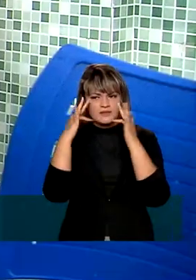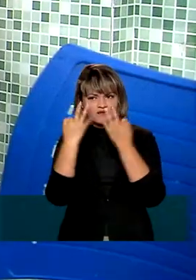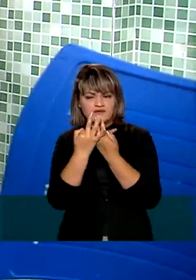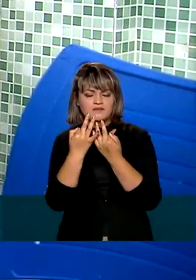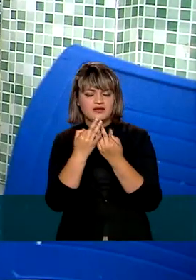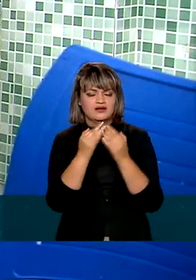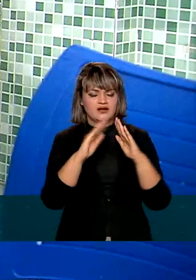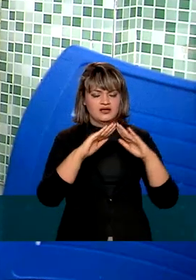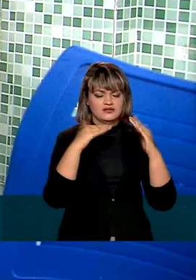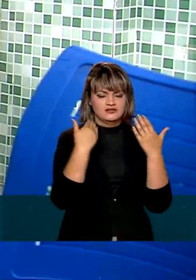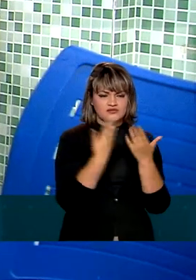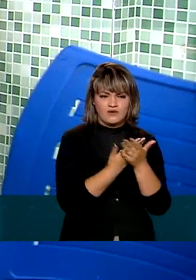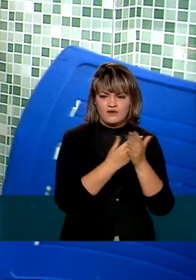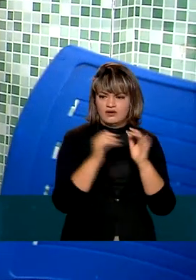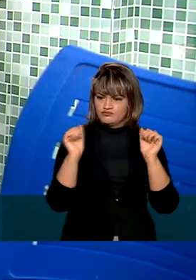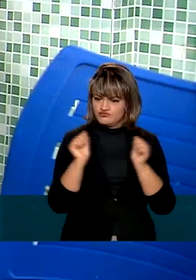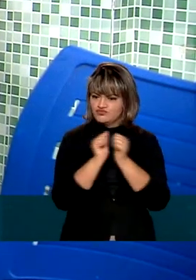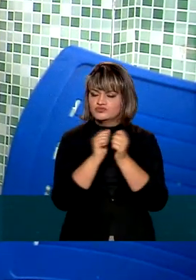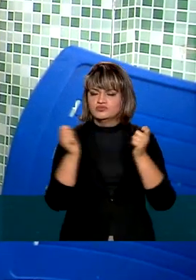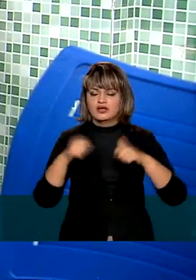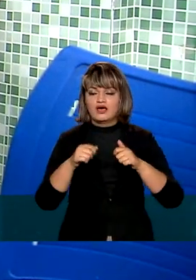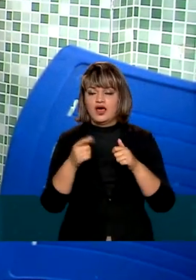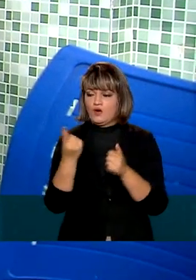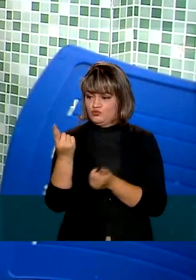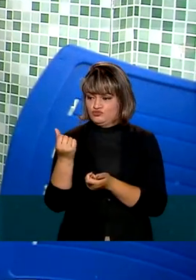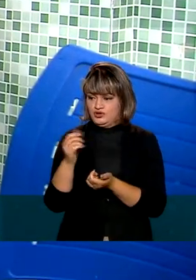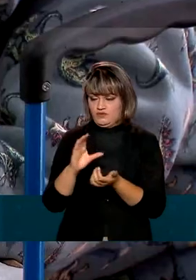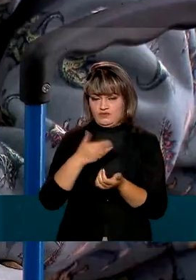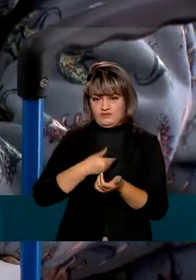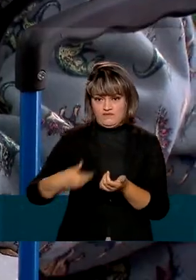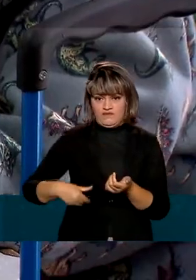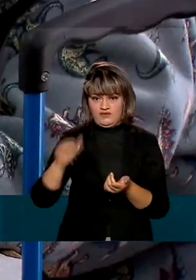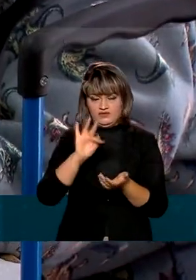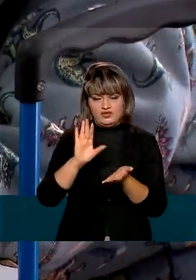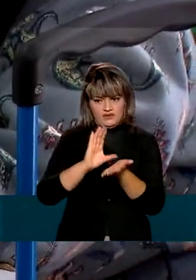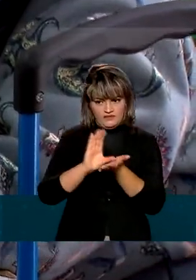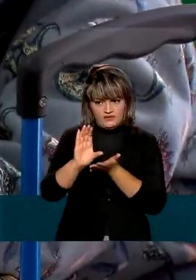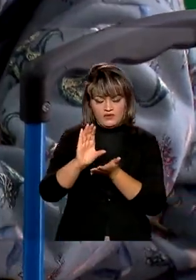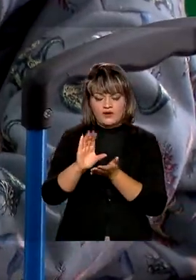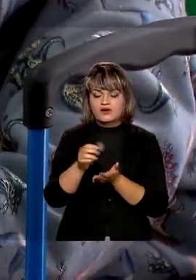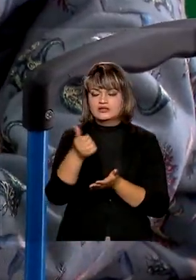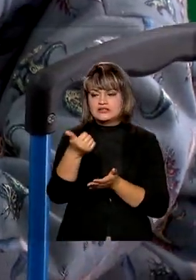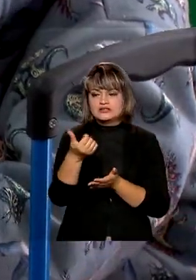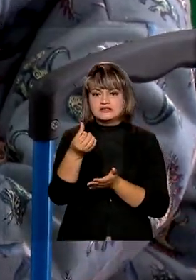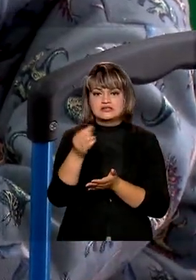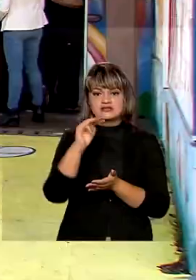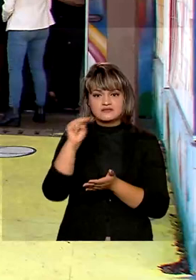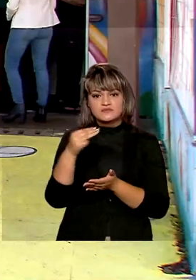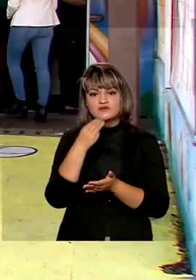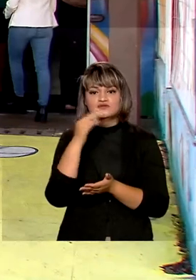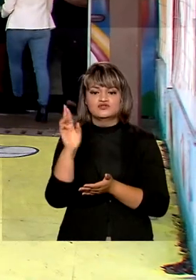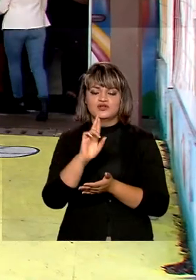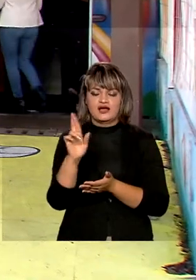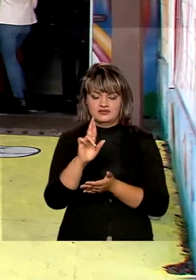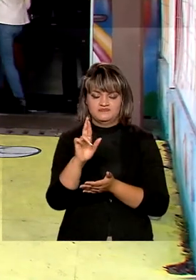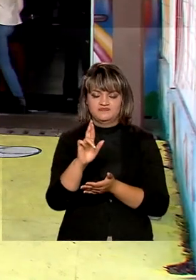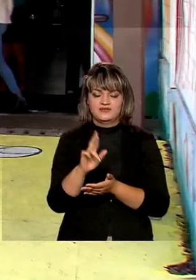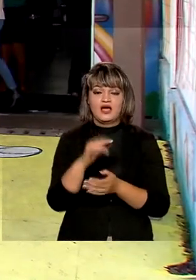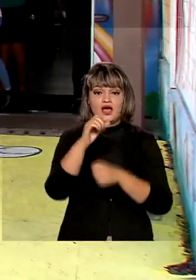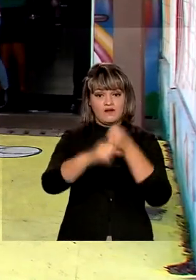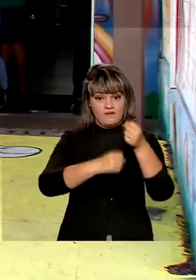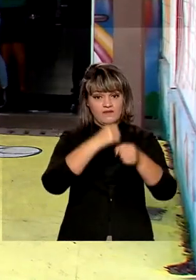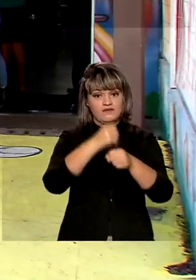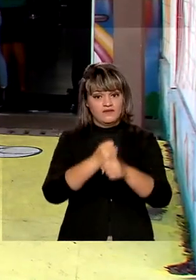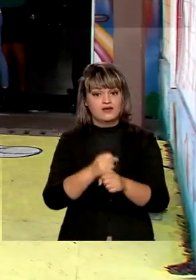pais. Os recursos distribuídos este ano pelo governo federal vão ser de 16 milhões de reais. Em 2022,